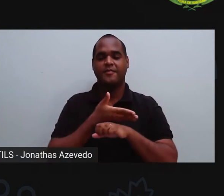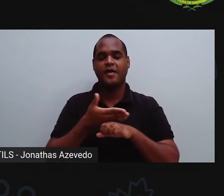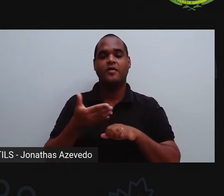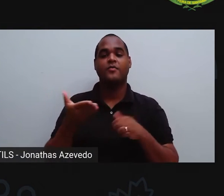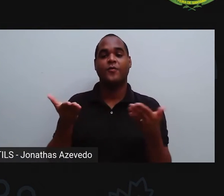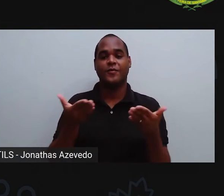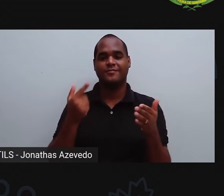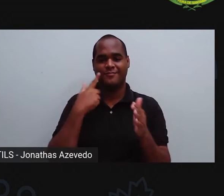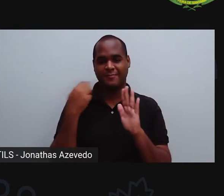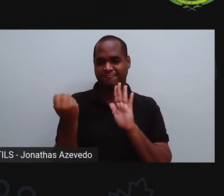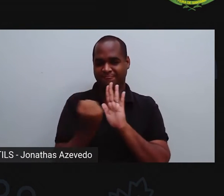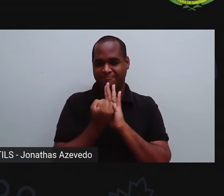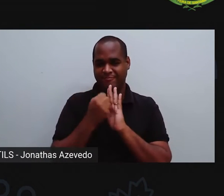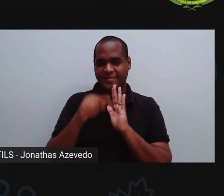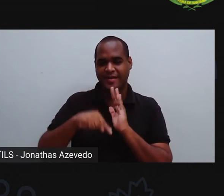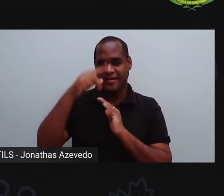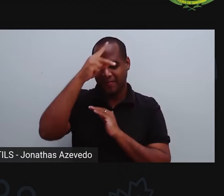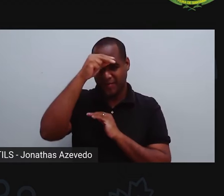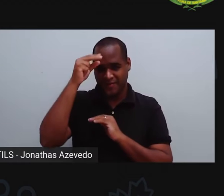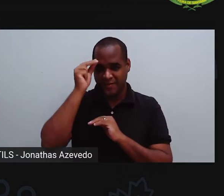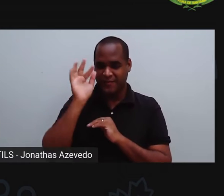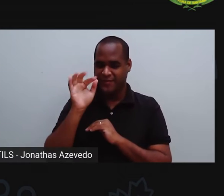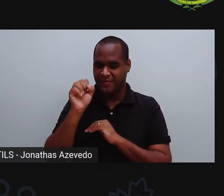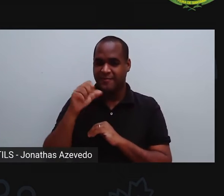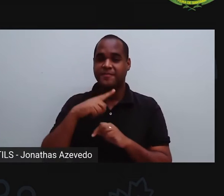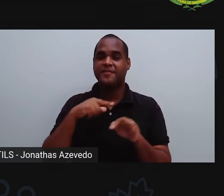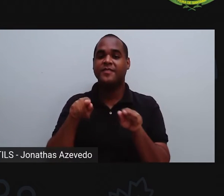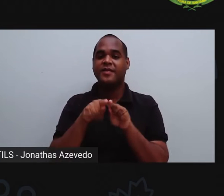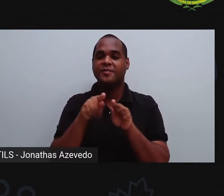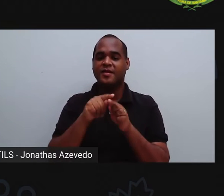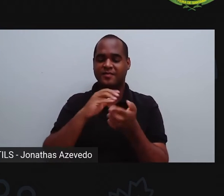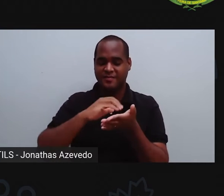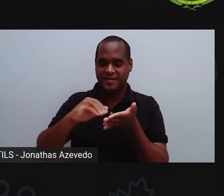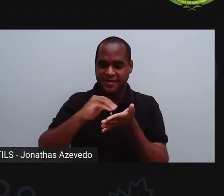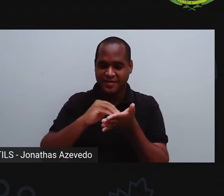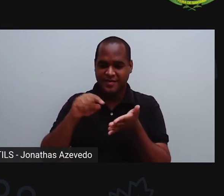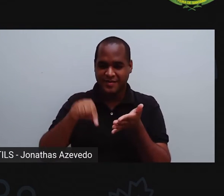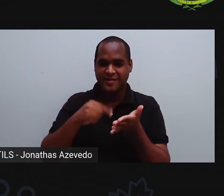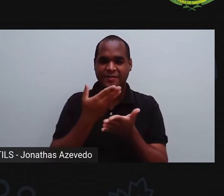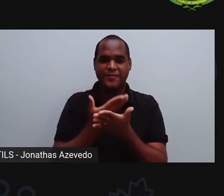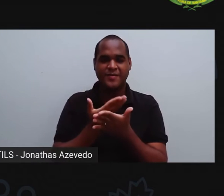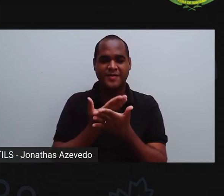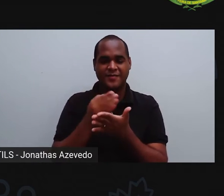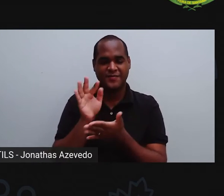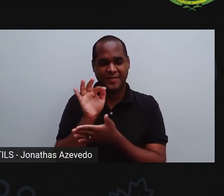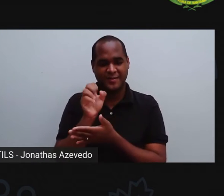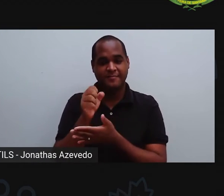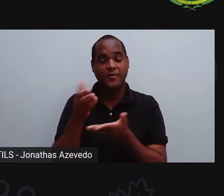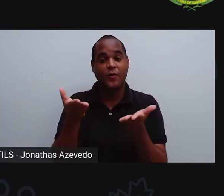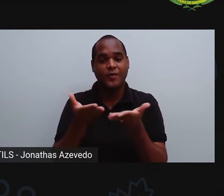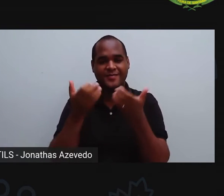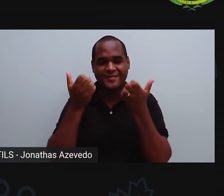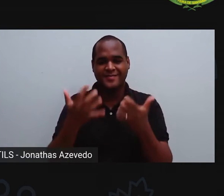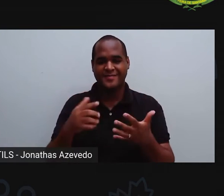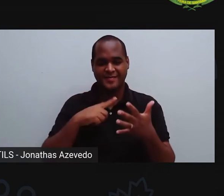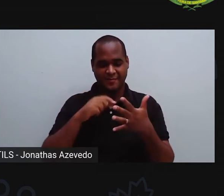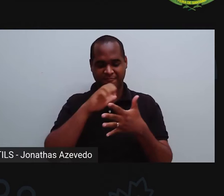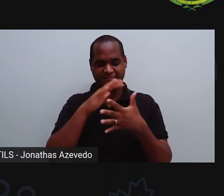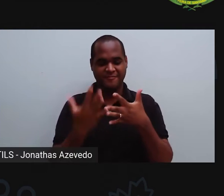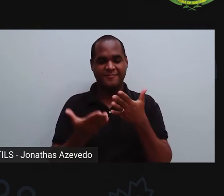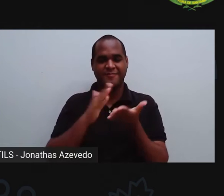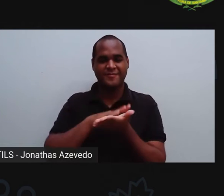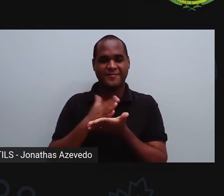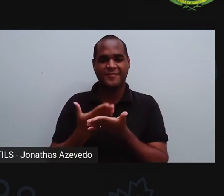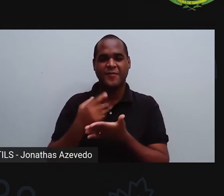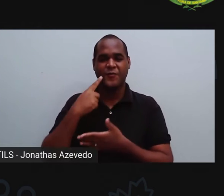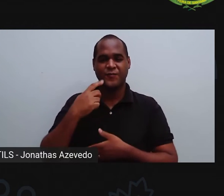de mim tem a logo da Prefeitura Municipal de Feira de Santana e da Secretaria Municipal de Educação. E na nossa aula de hoje temos a participação